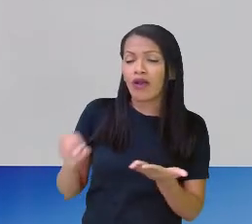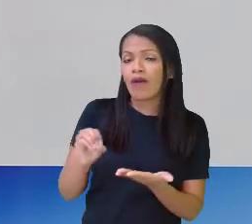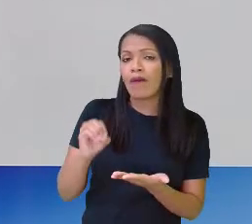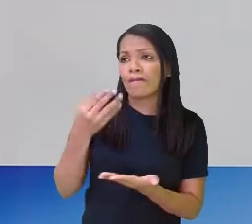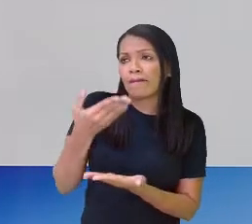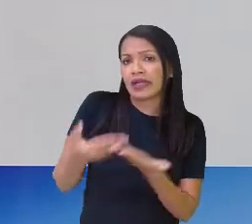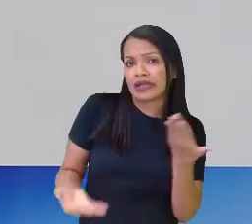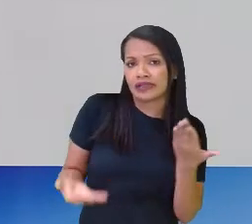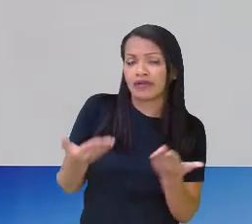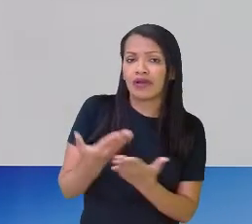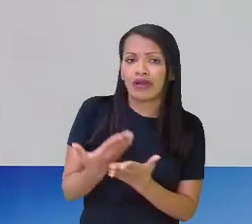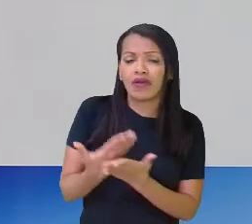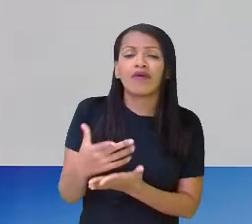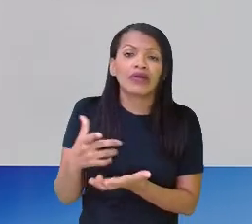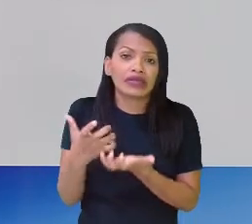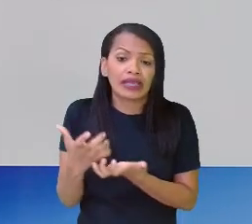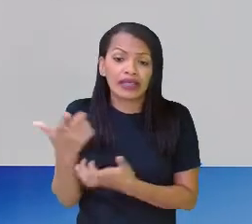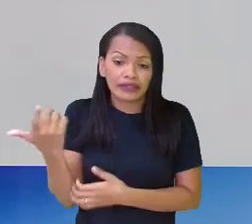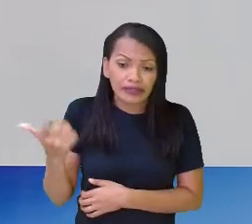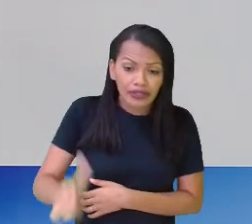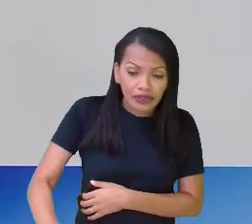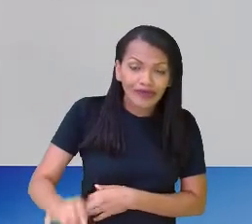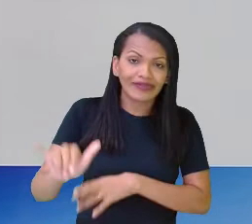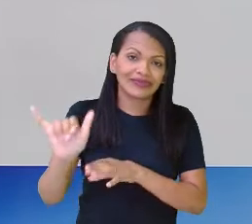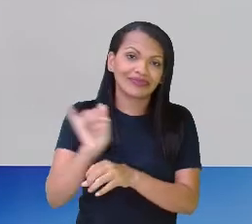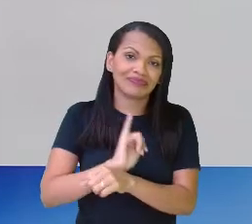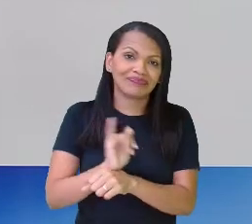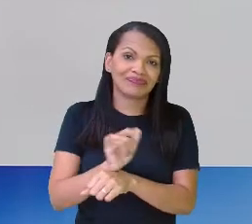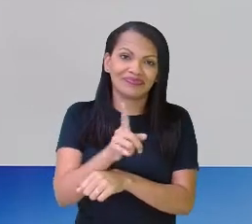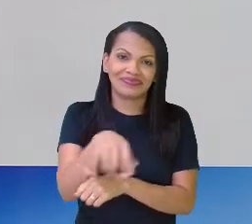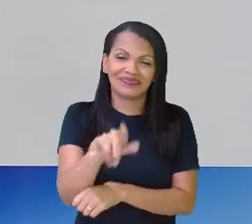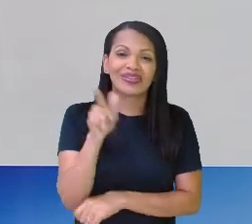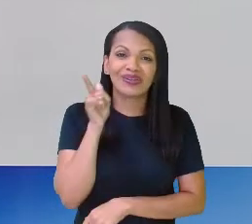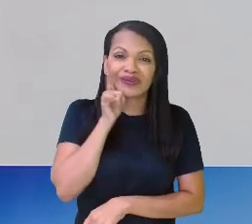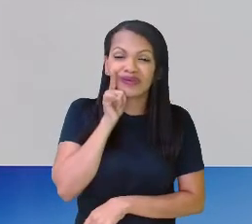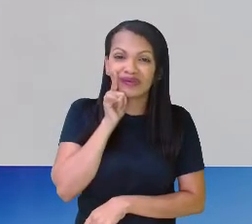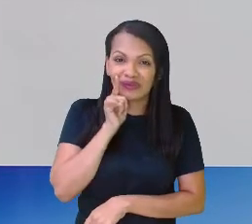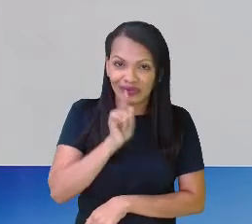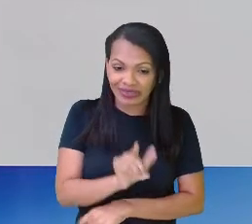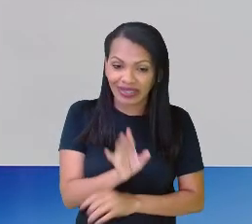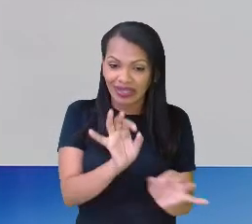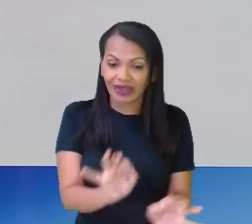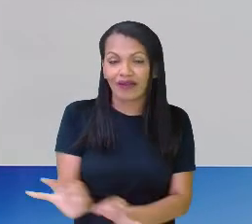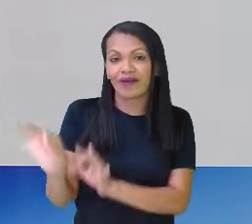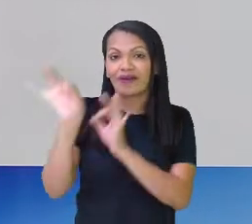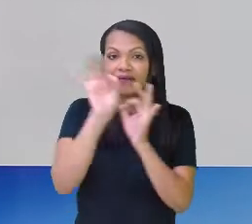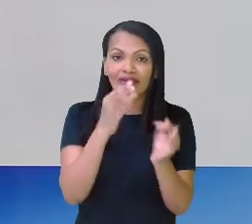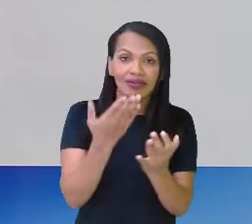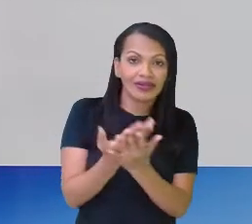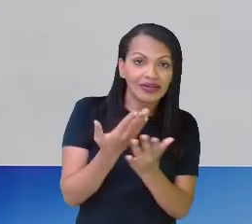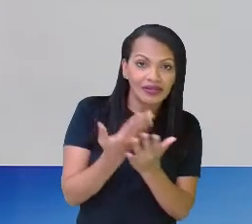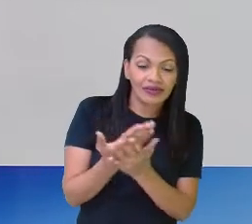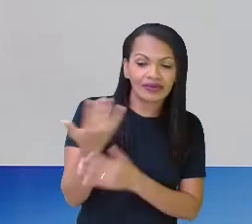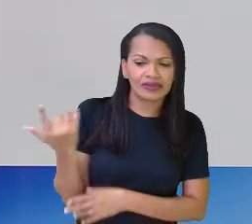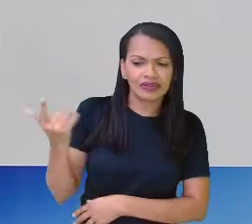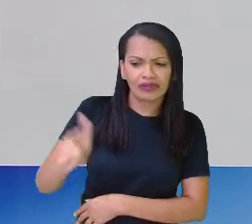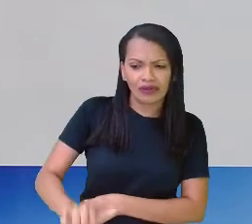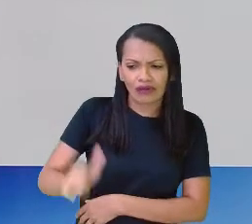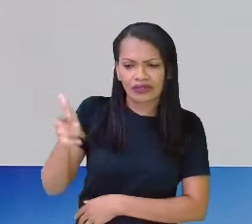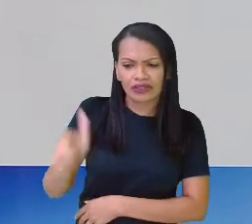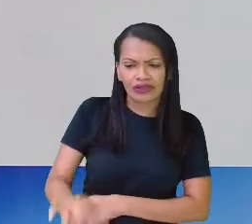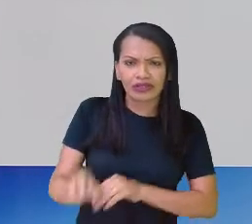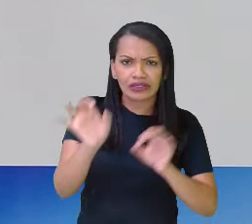da aula, e quer assistir de novo. Lá no YouTube você consegue acompanhar essas aulas, repetir,